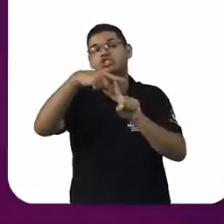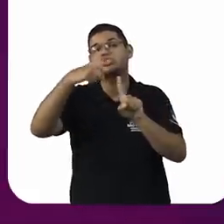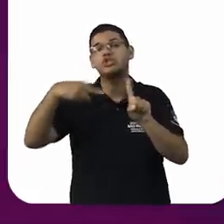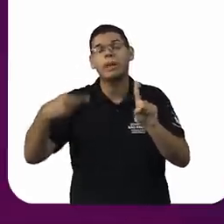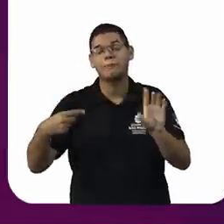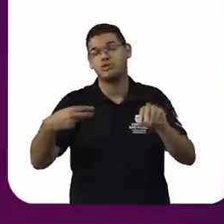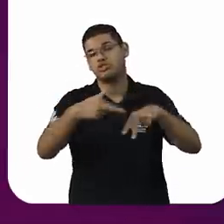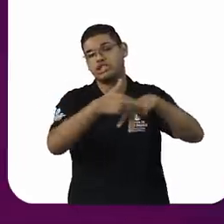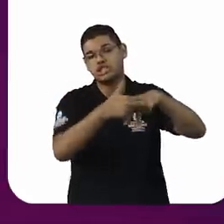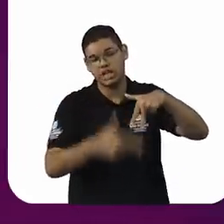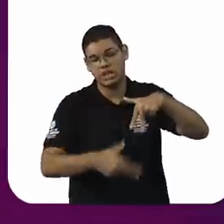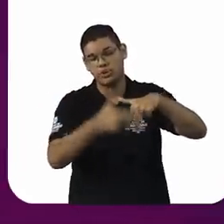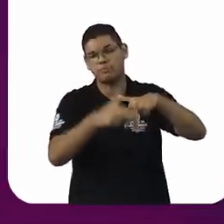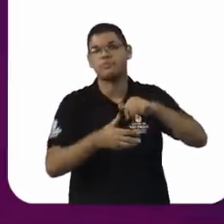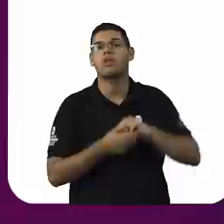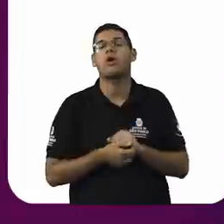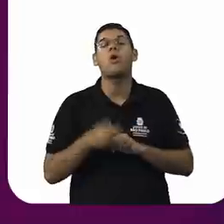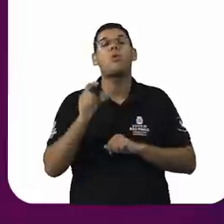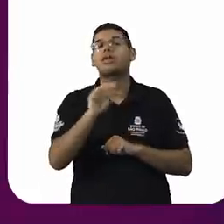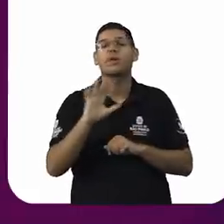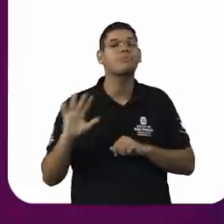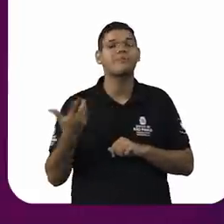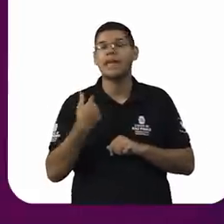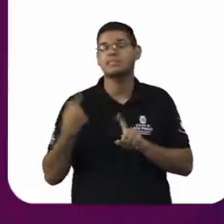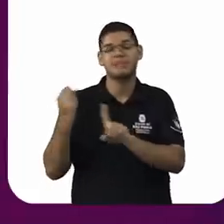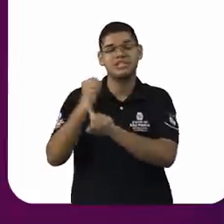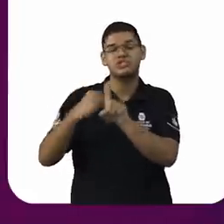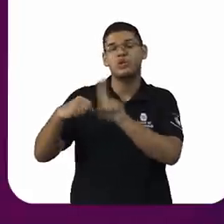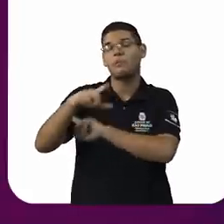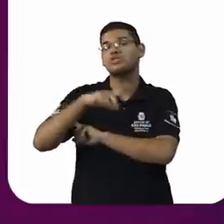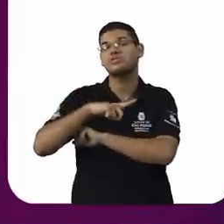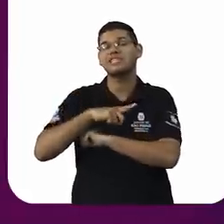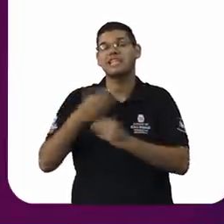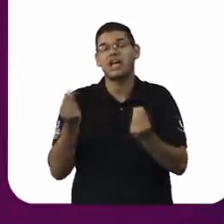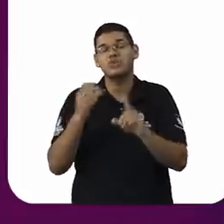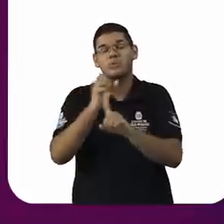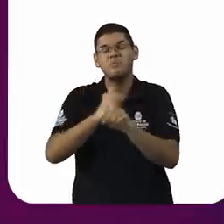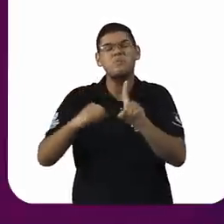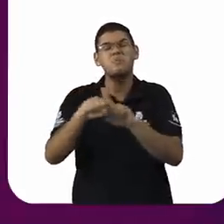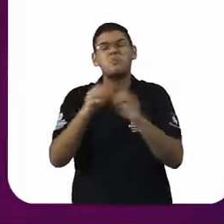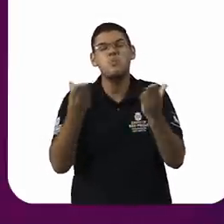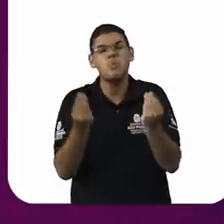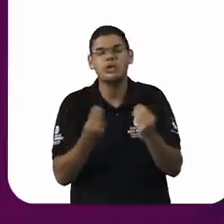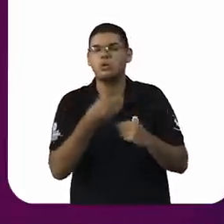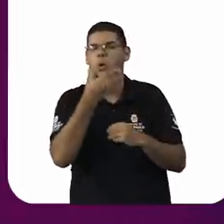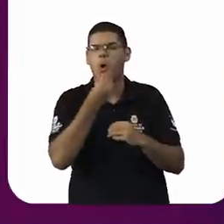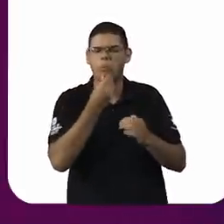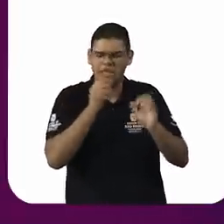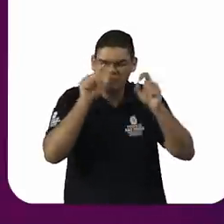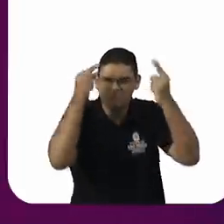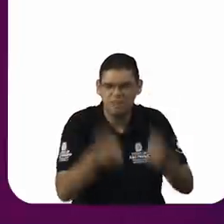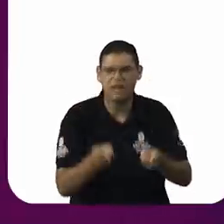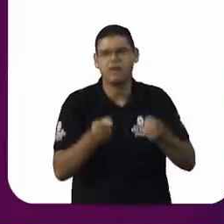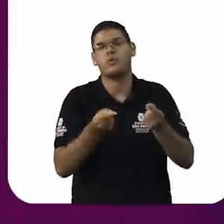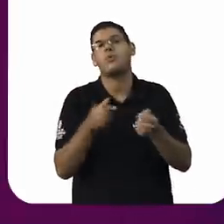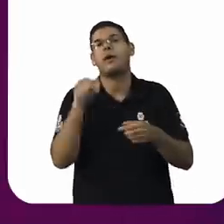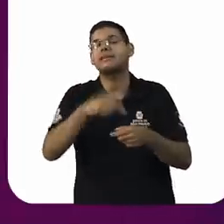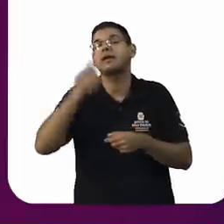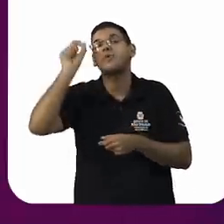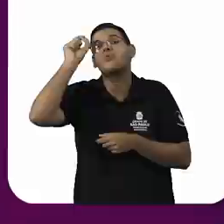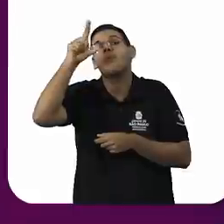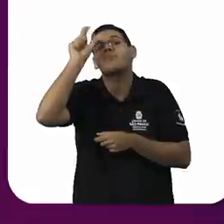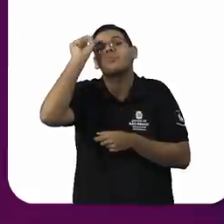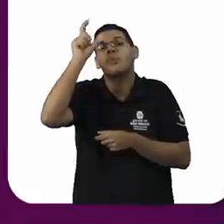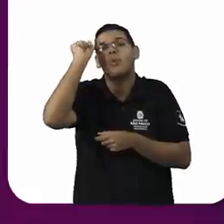sociedade muito patriarcal, muito machista, com essa cultura que traz, ela vem do